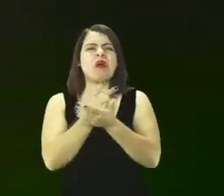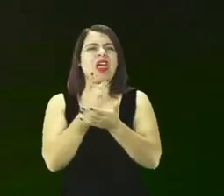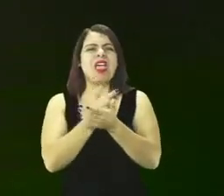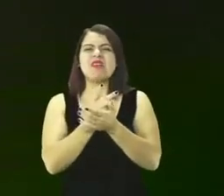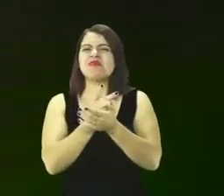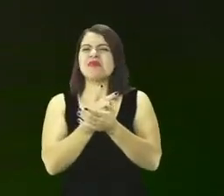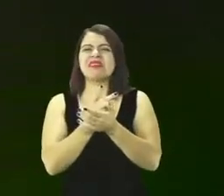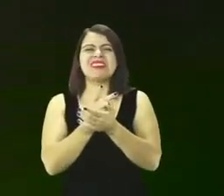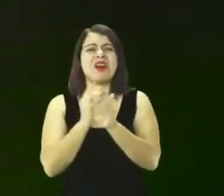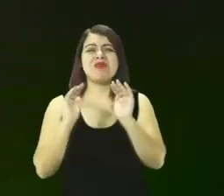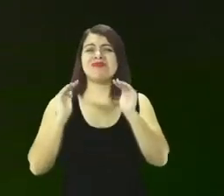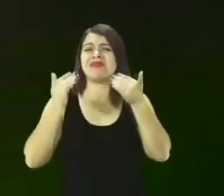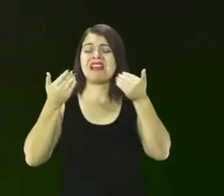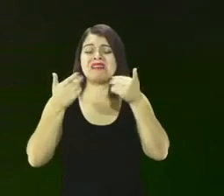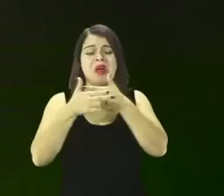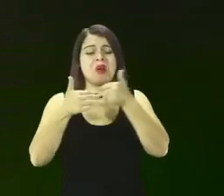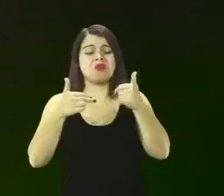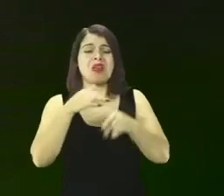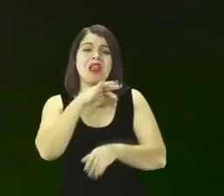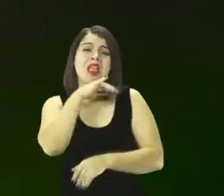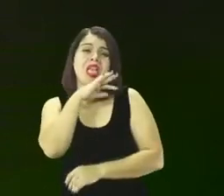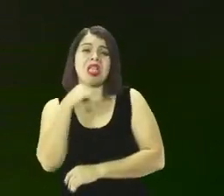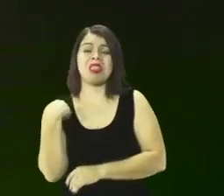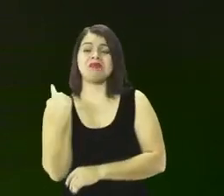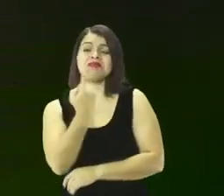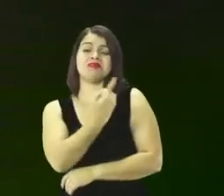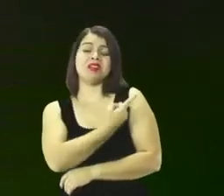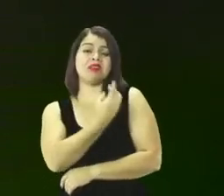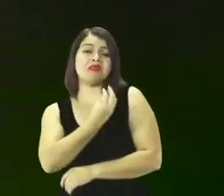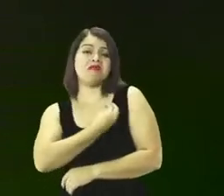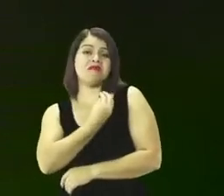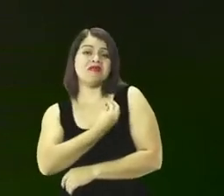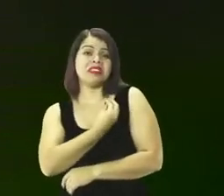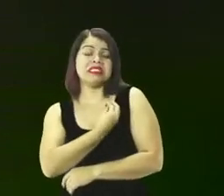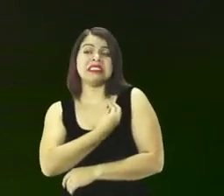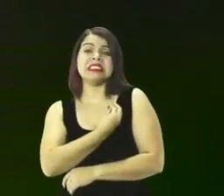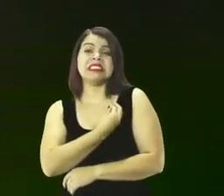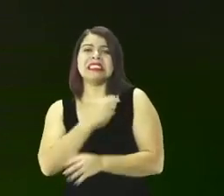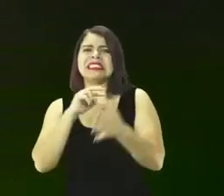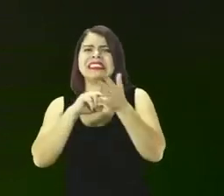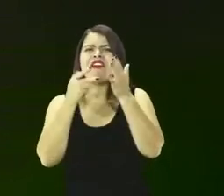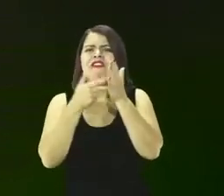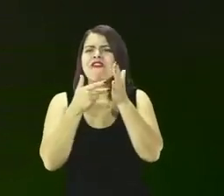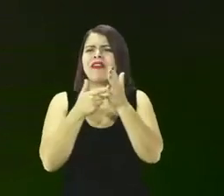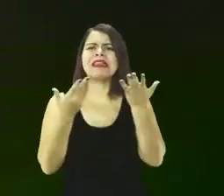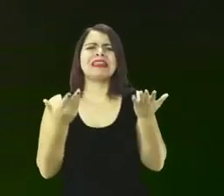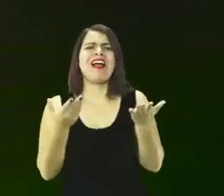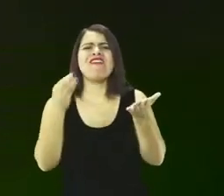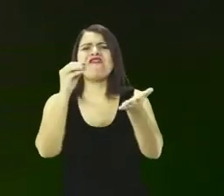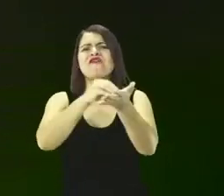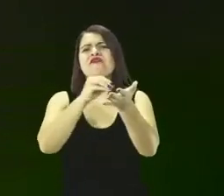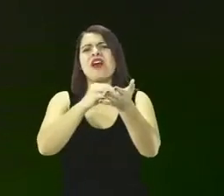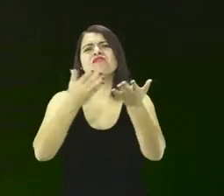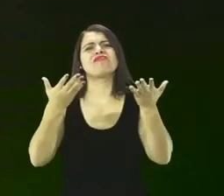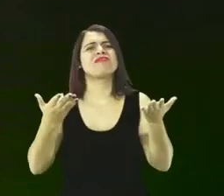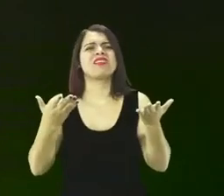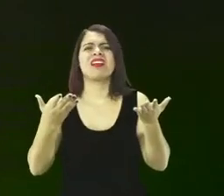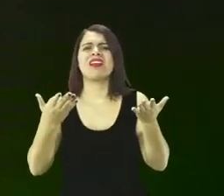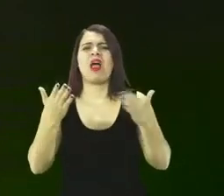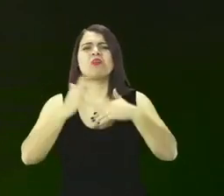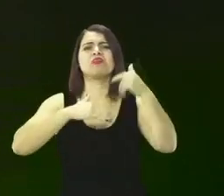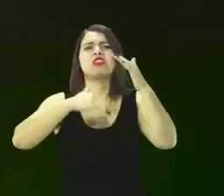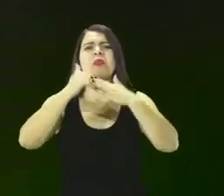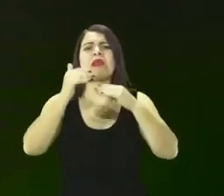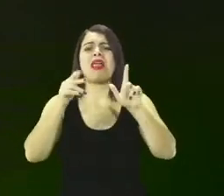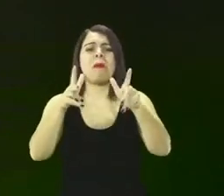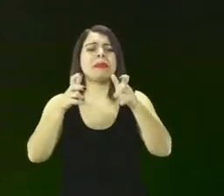E o erro está associado à falta de habilidade, à incapacidade de